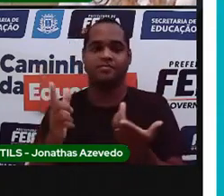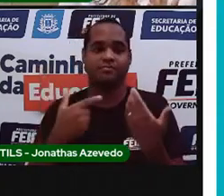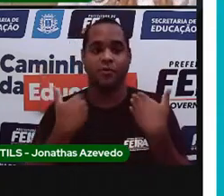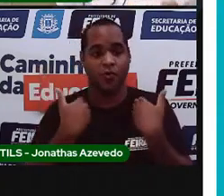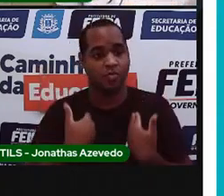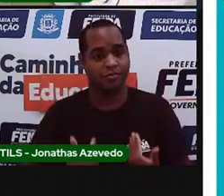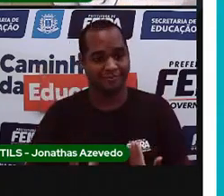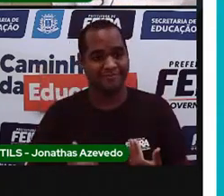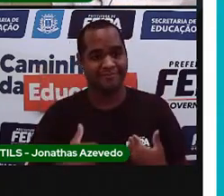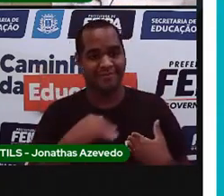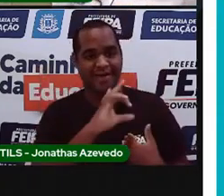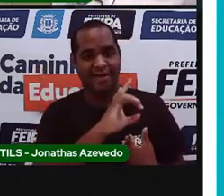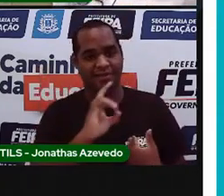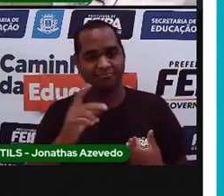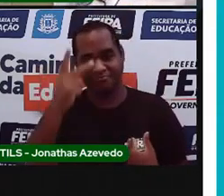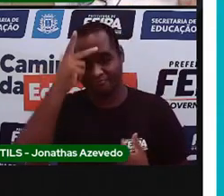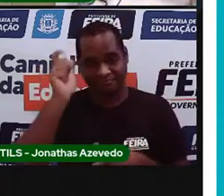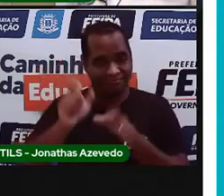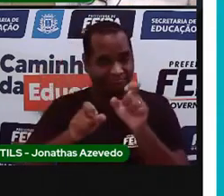da gente.